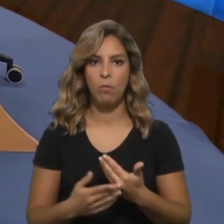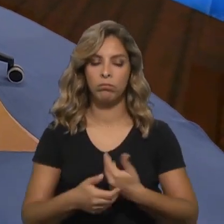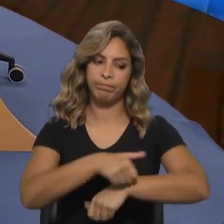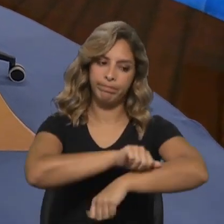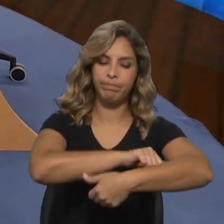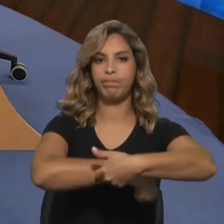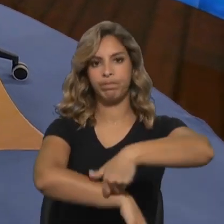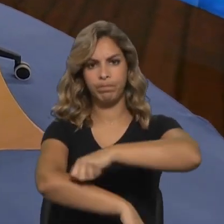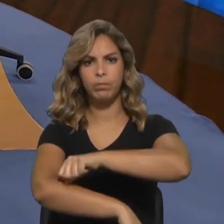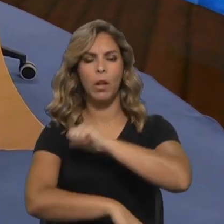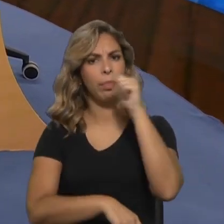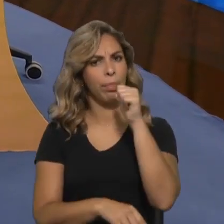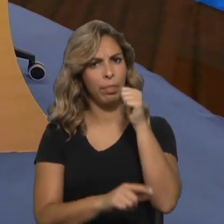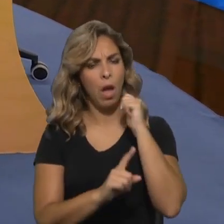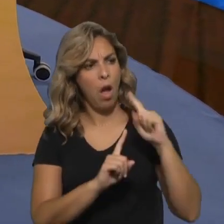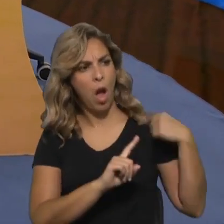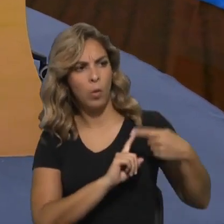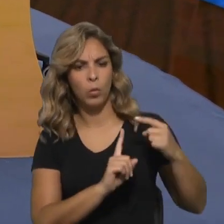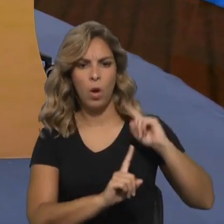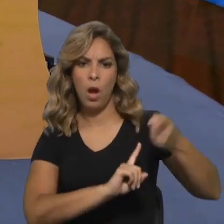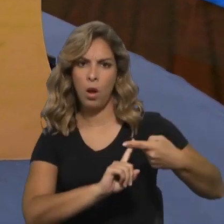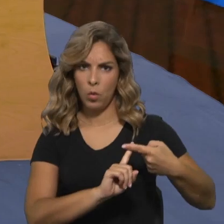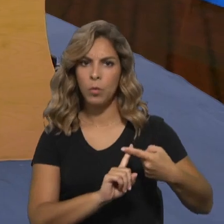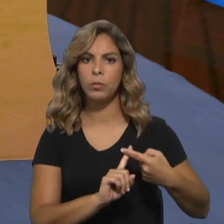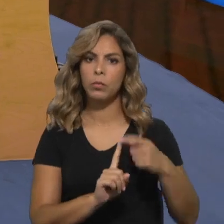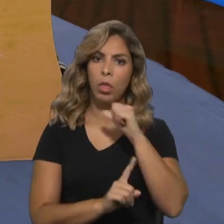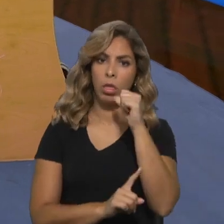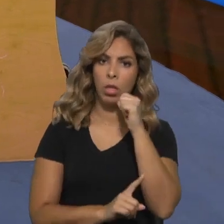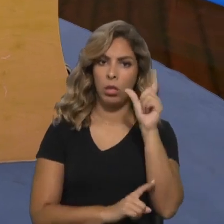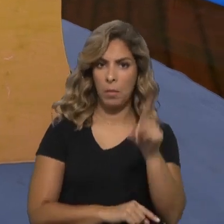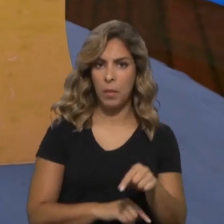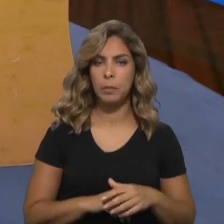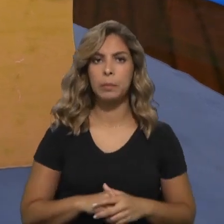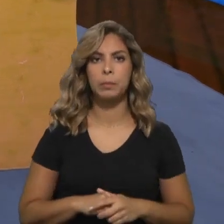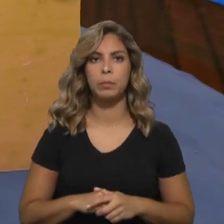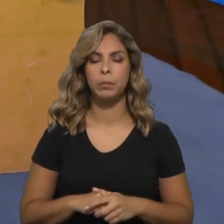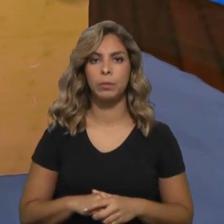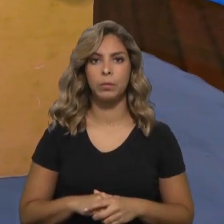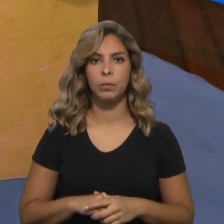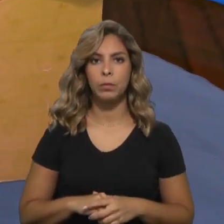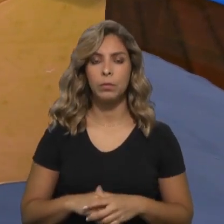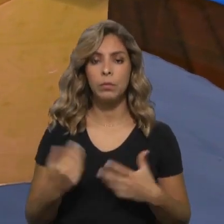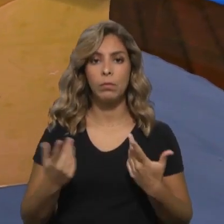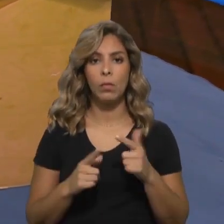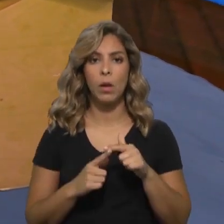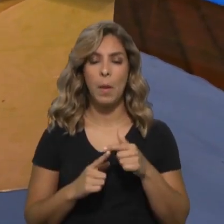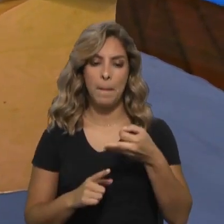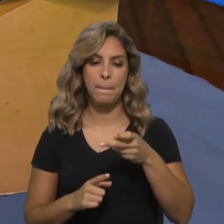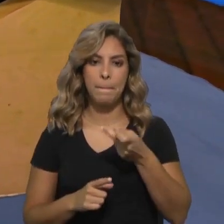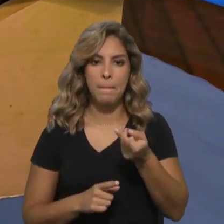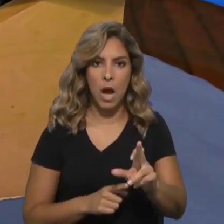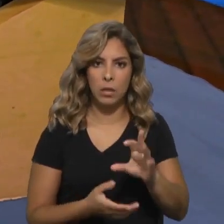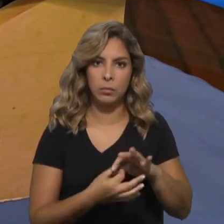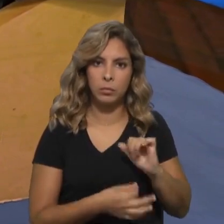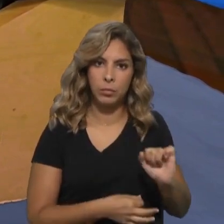fizemos, e fazemos isto já há alguns anos, quando lançámos também, quando se foi lançado também a par, a por exemplo, em 2015,